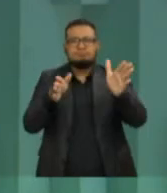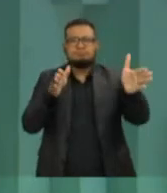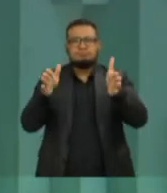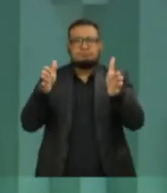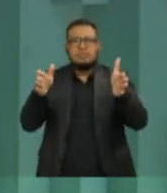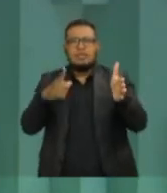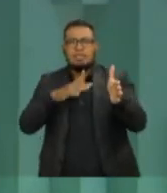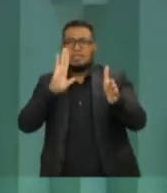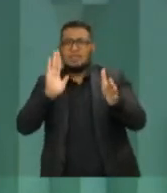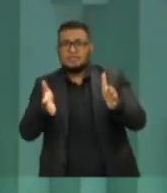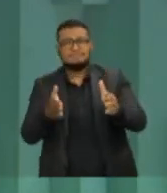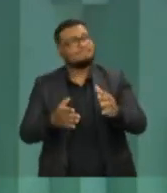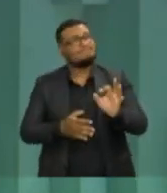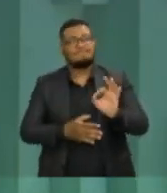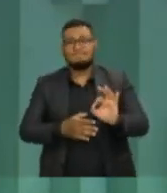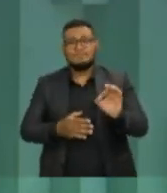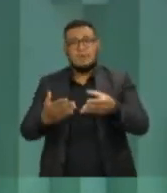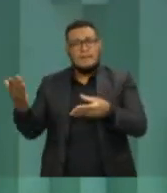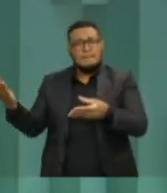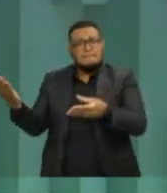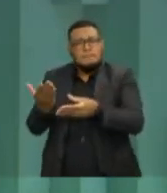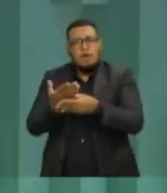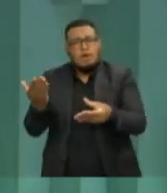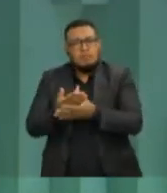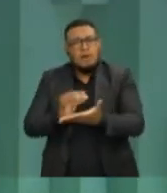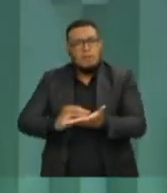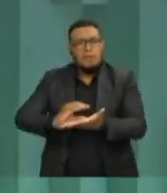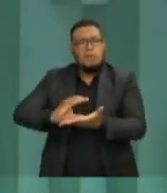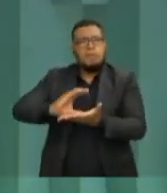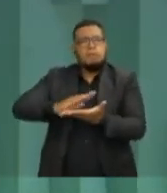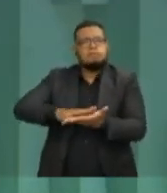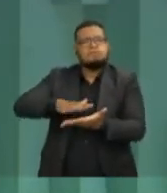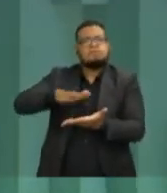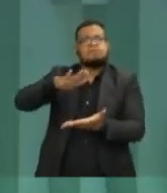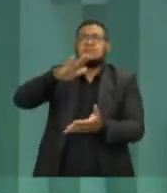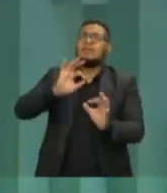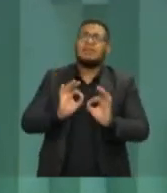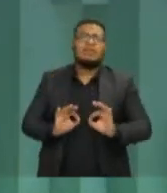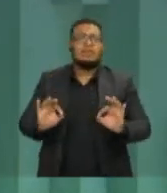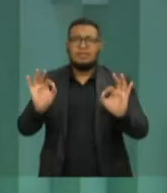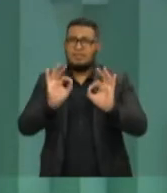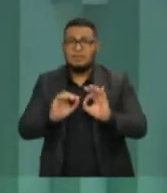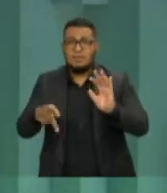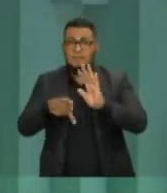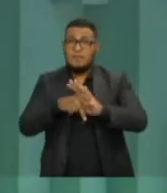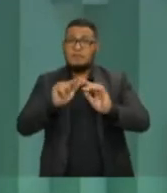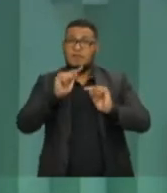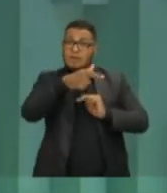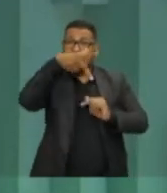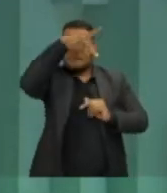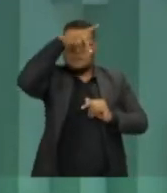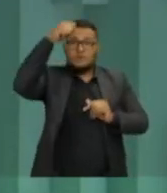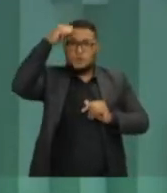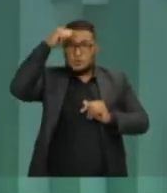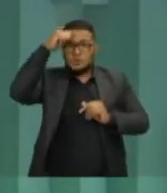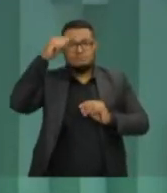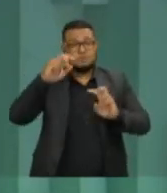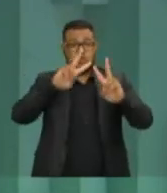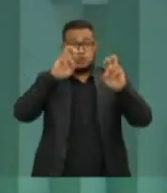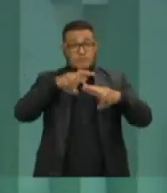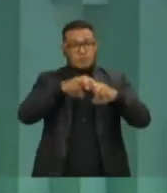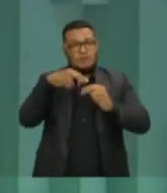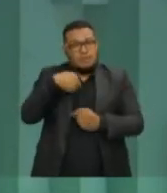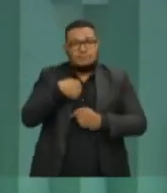investimentos. Nenhum processo, nenhuma licitação questionada, nenhuma ação da Prefeitura de Vitória questionada no meu período. Fico